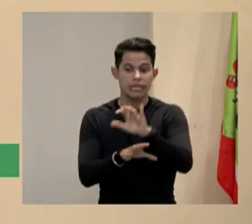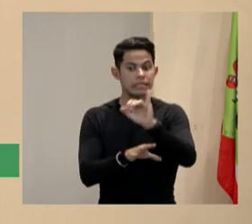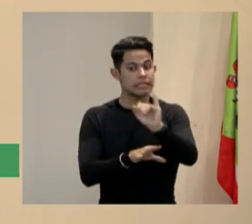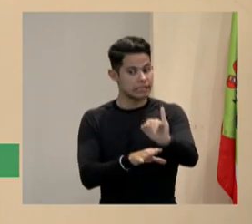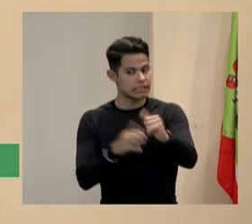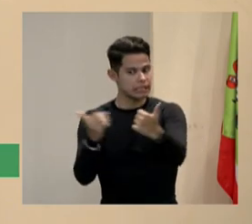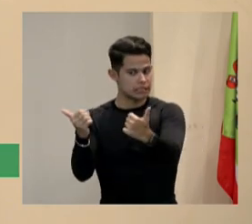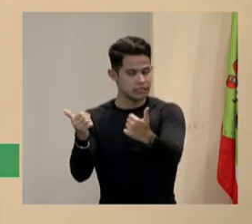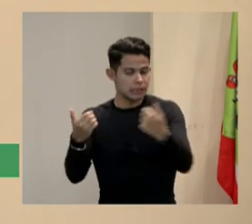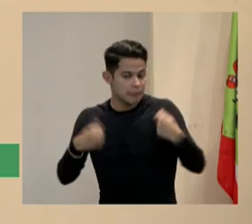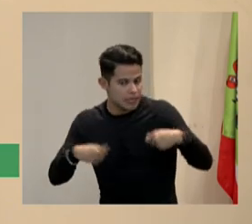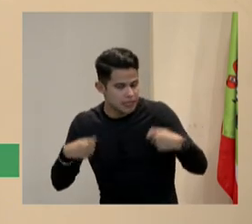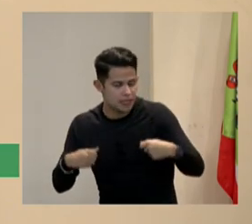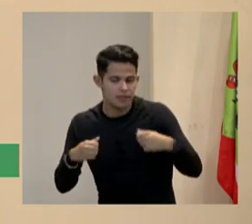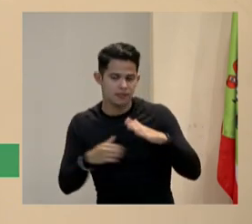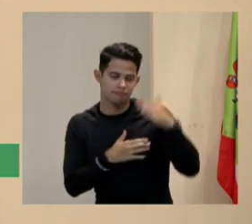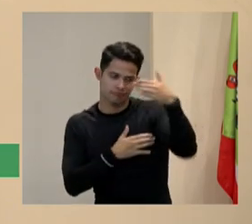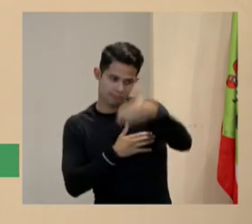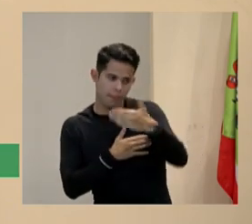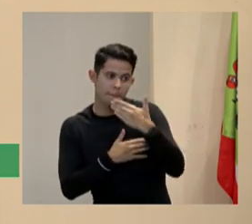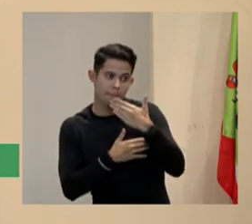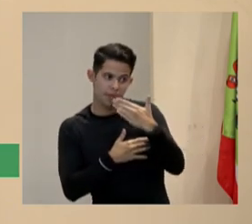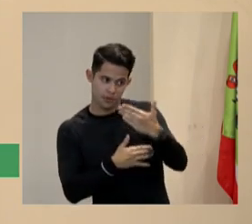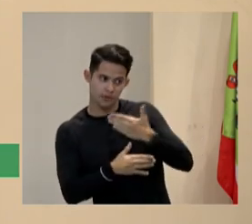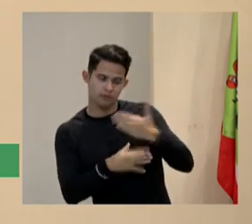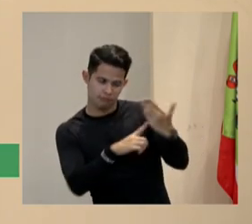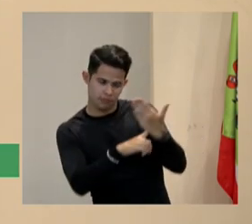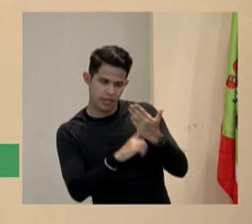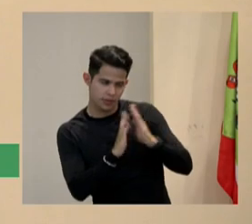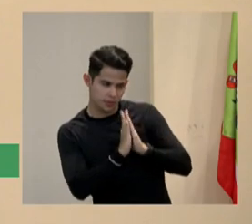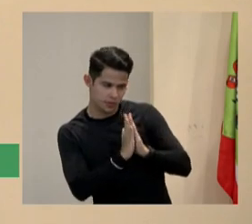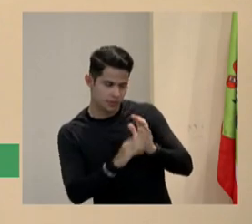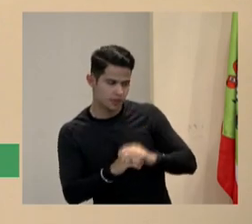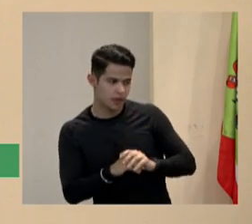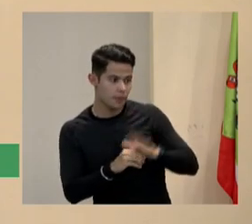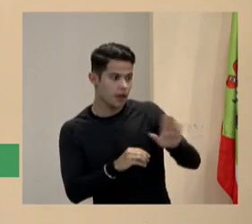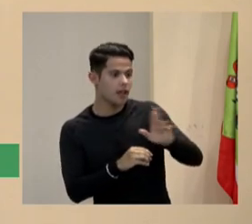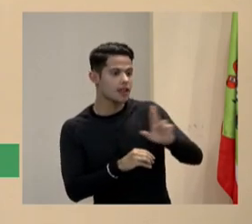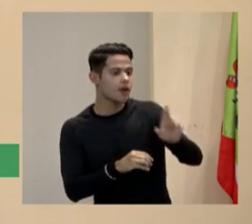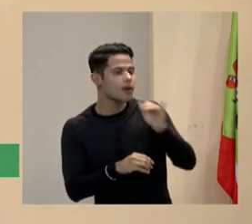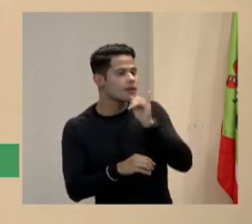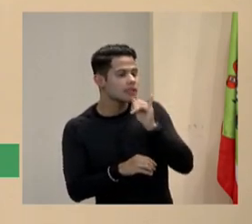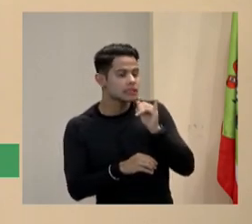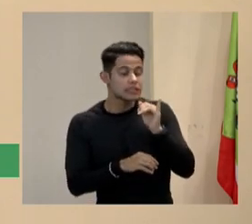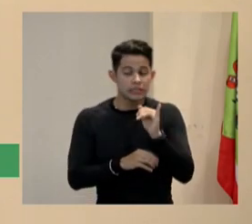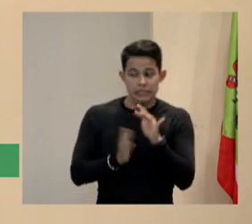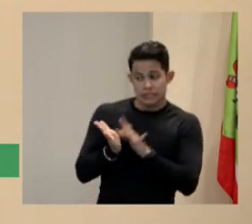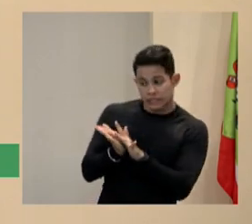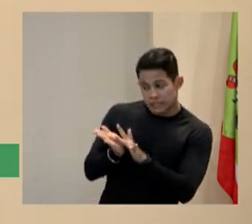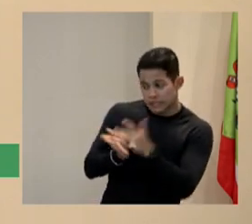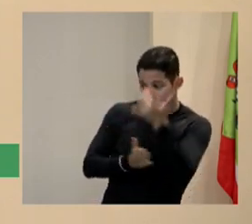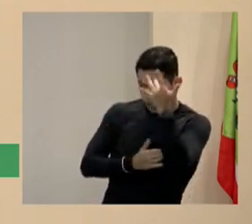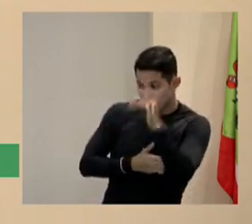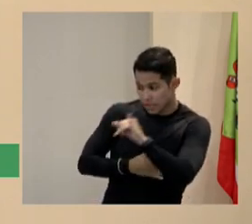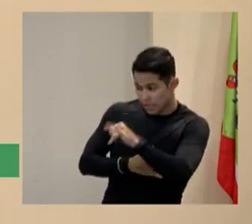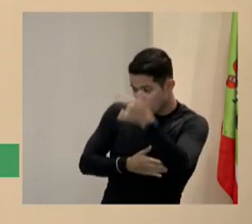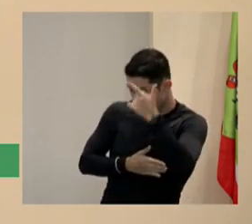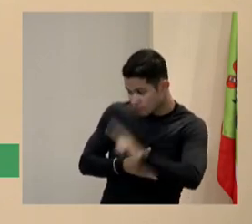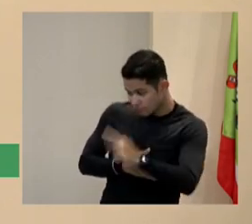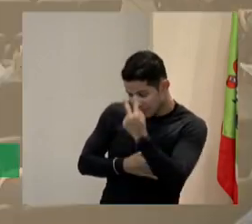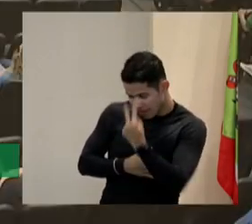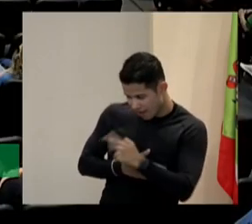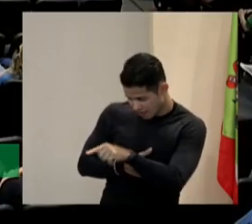ajuda ele ia lá e pedia mas não que eu já vou falar olha eu não sei se você vai conseguir fazer isso porque você é cego não